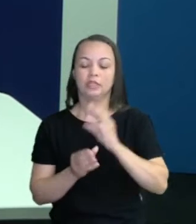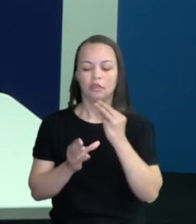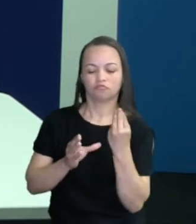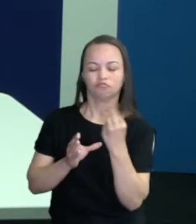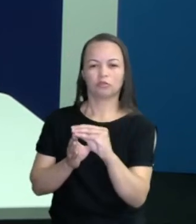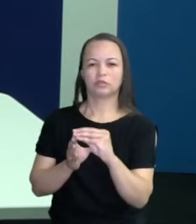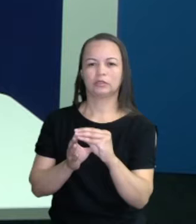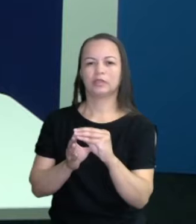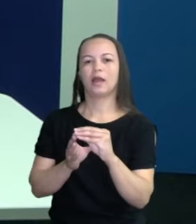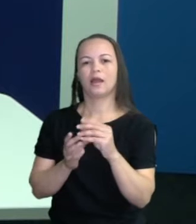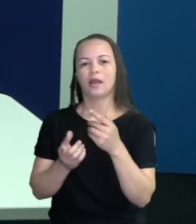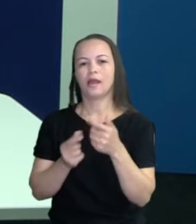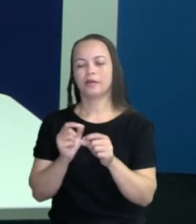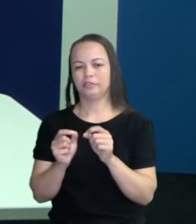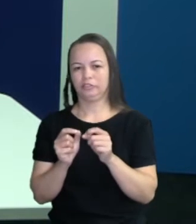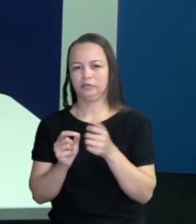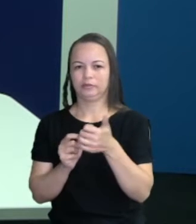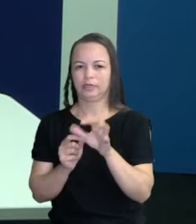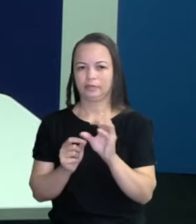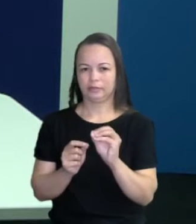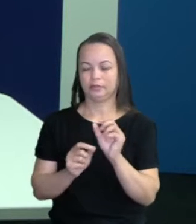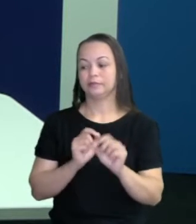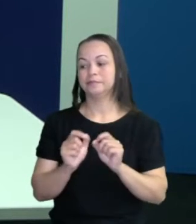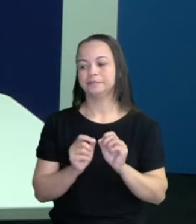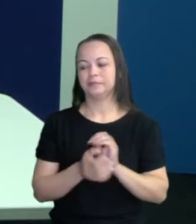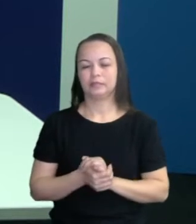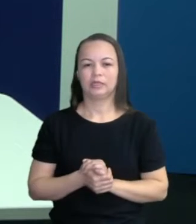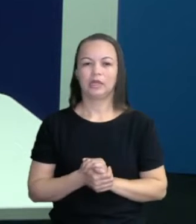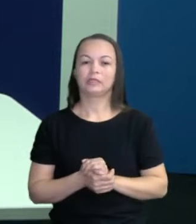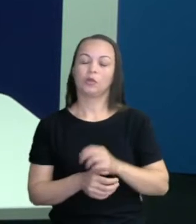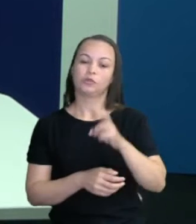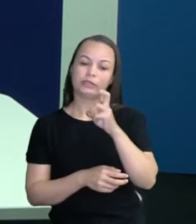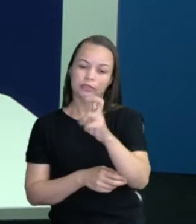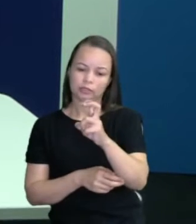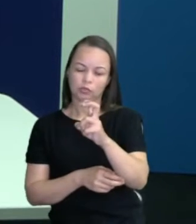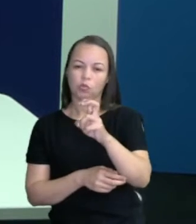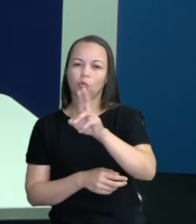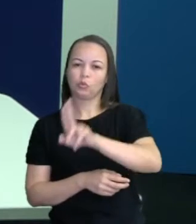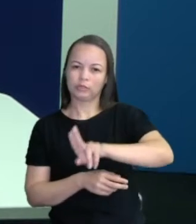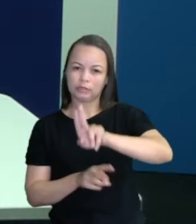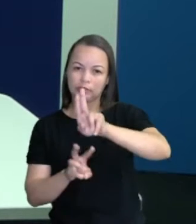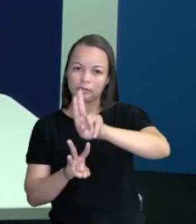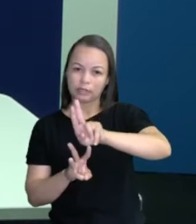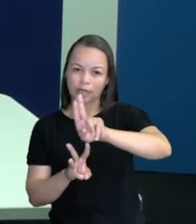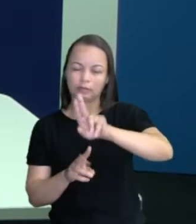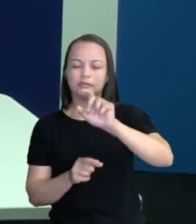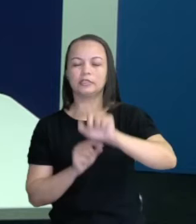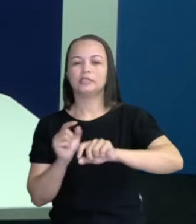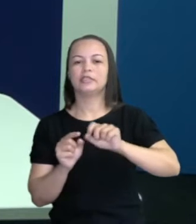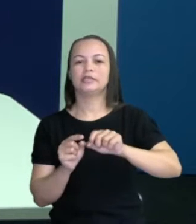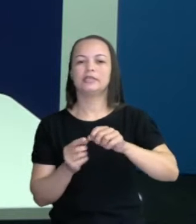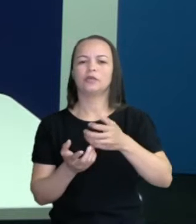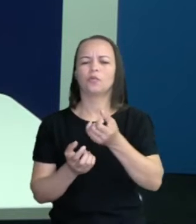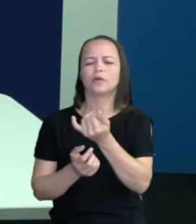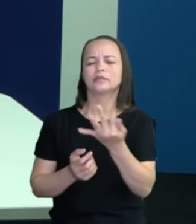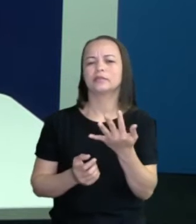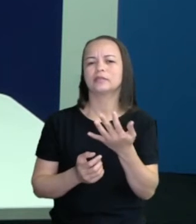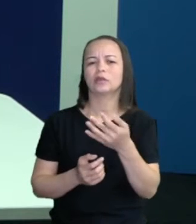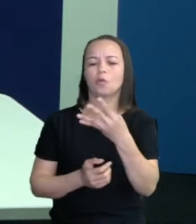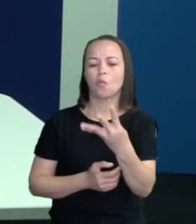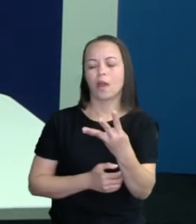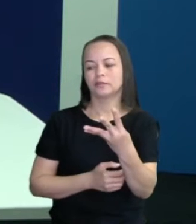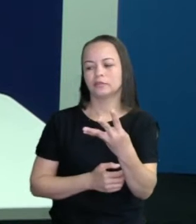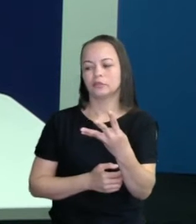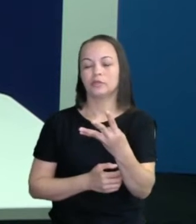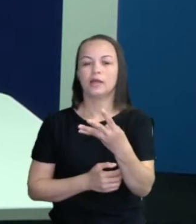Adicionar as dezenas. Ok? Então com quanto eu fiquei? 5 unidades. E quantas dezenas? 1, 2, 3, 4